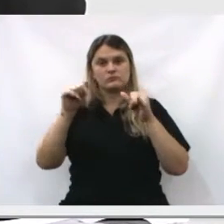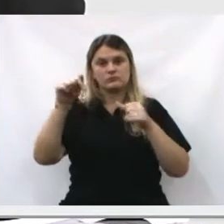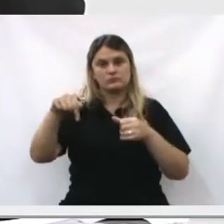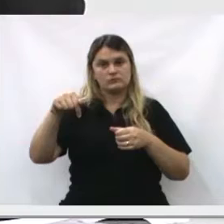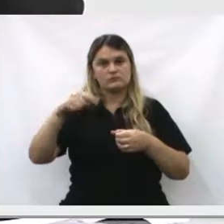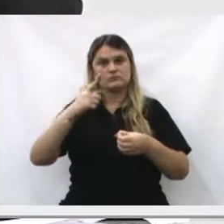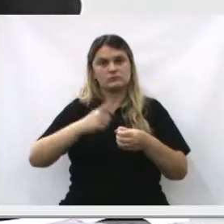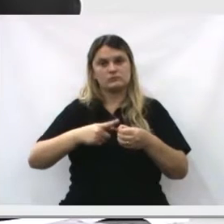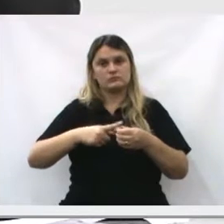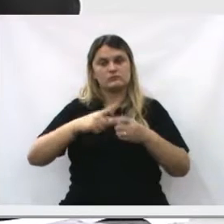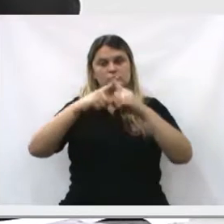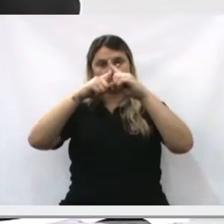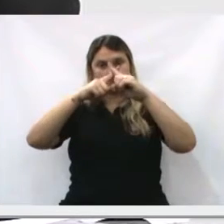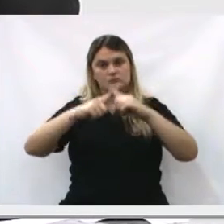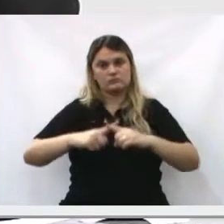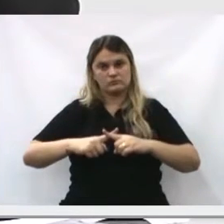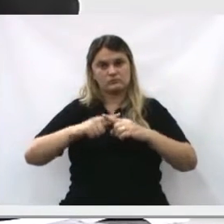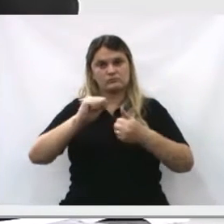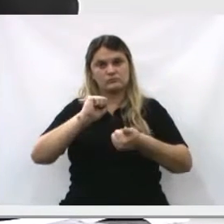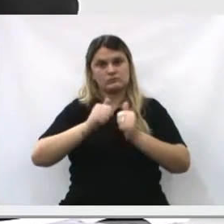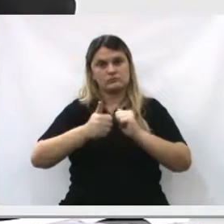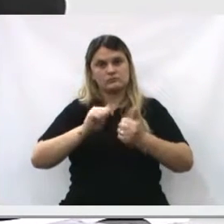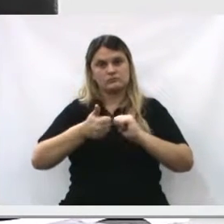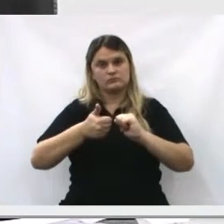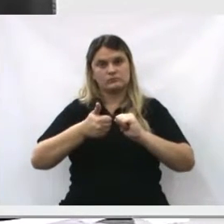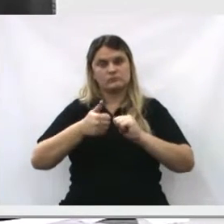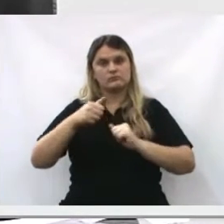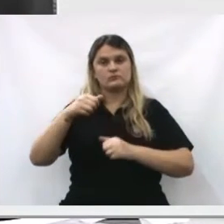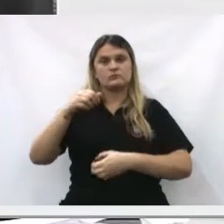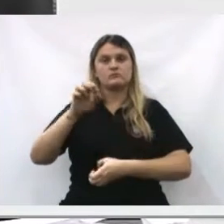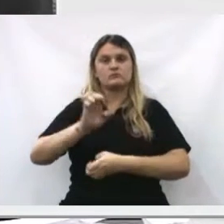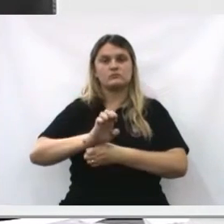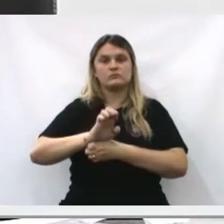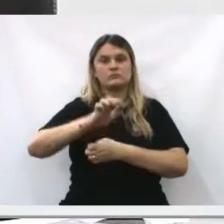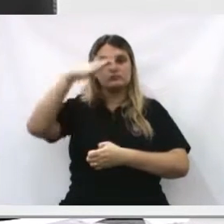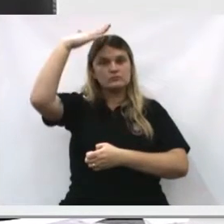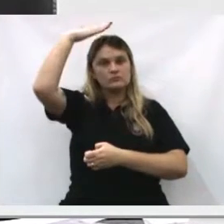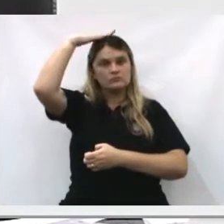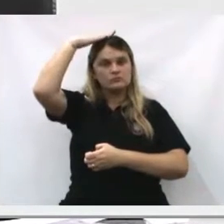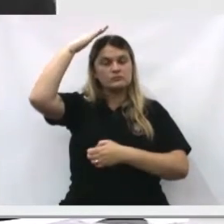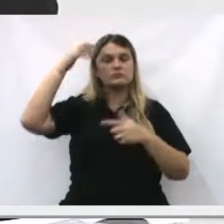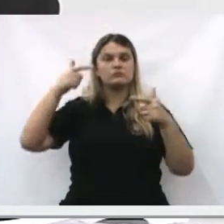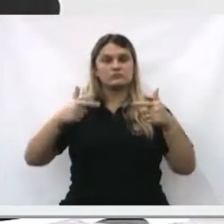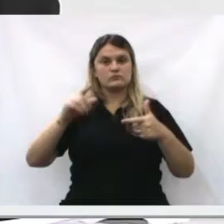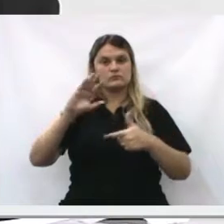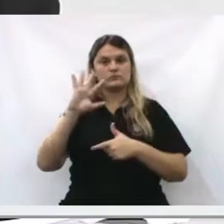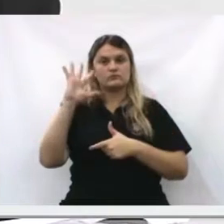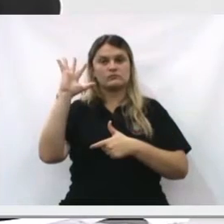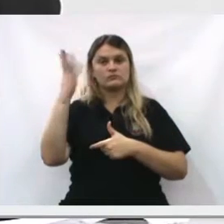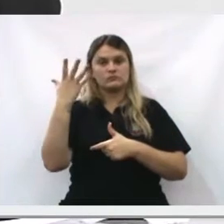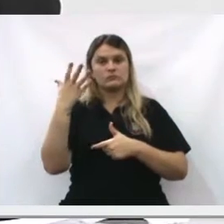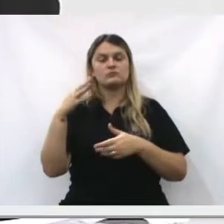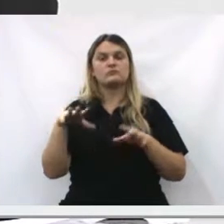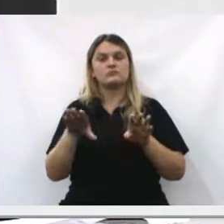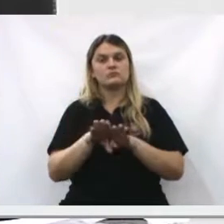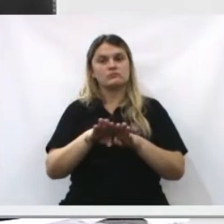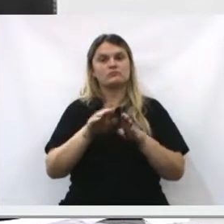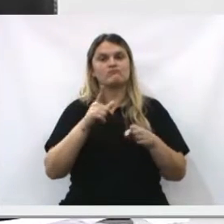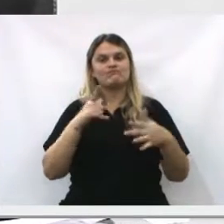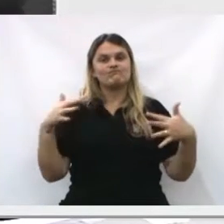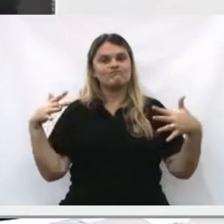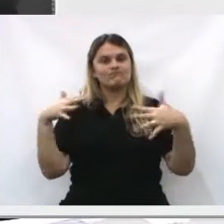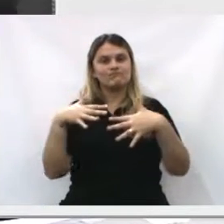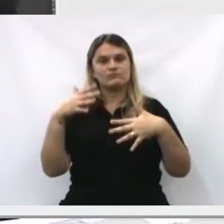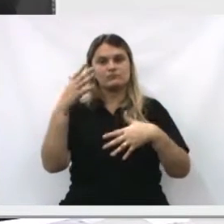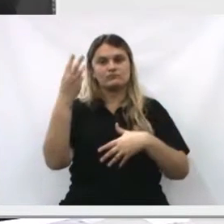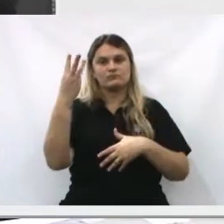veio anunciar os jogos abertos do Paraná, onde vai ser aqui e